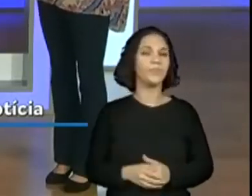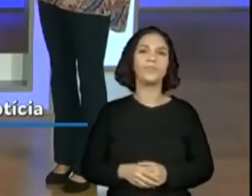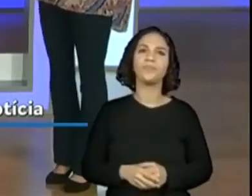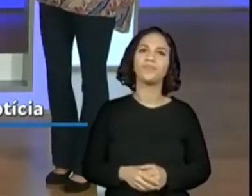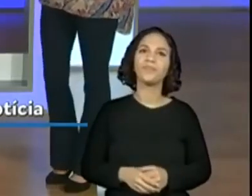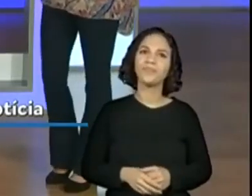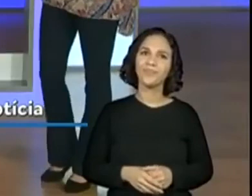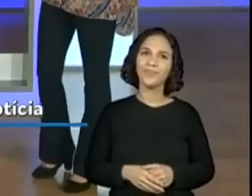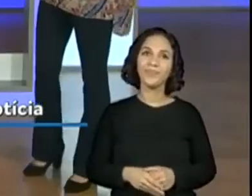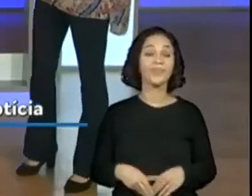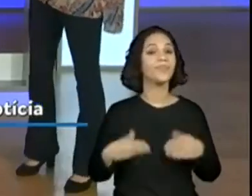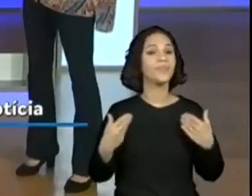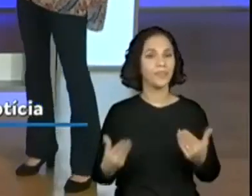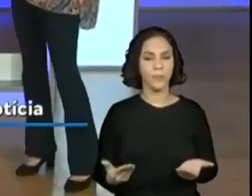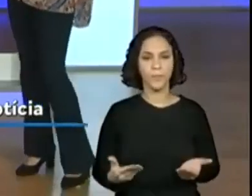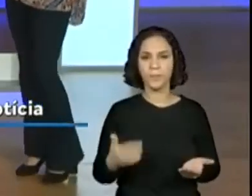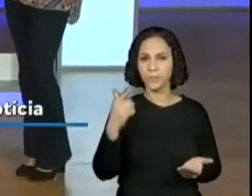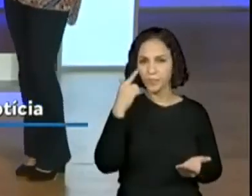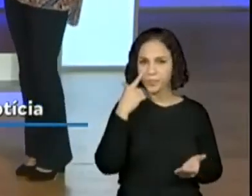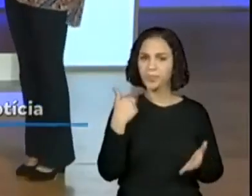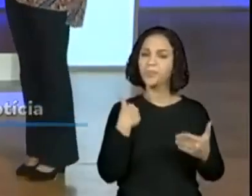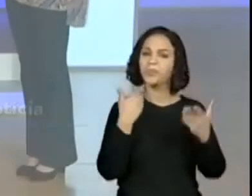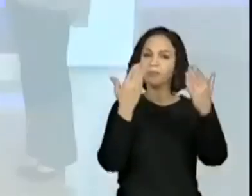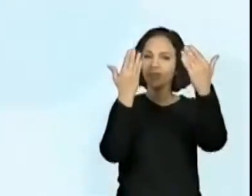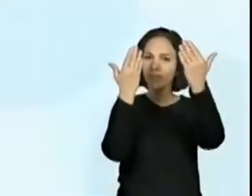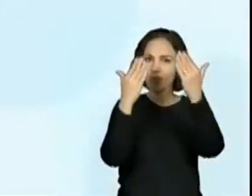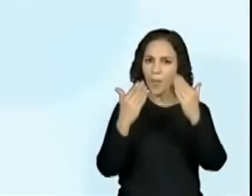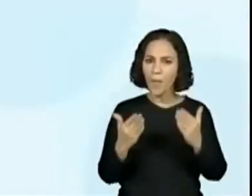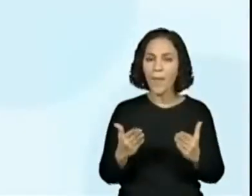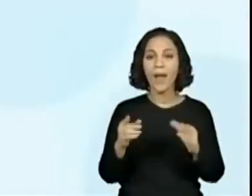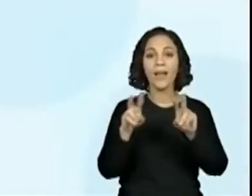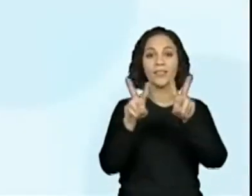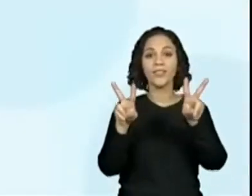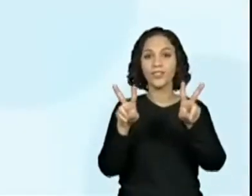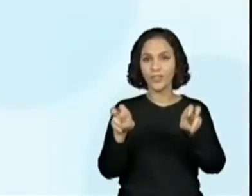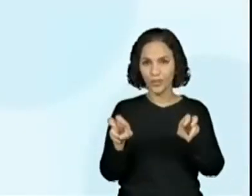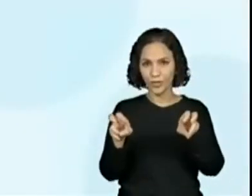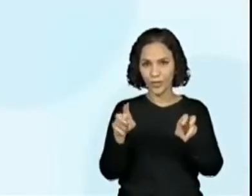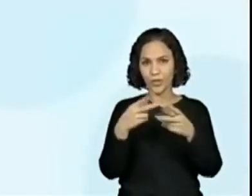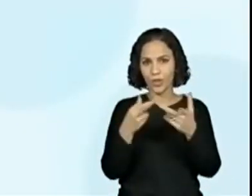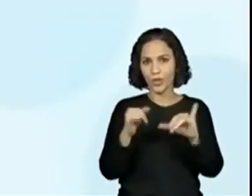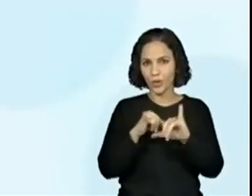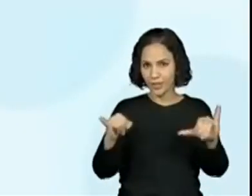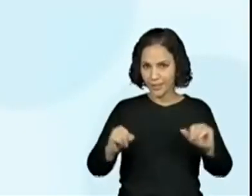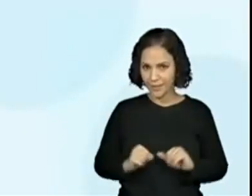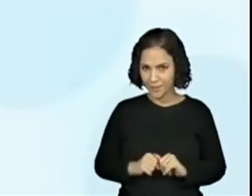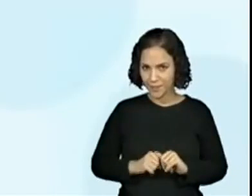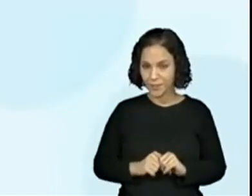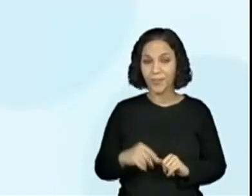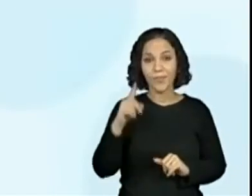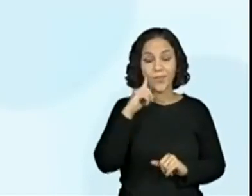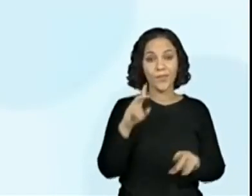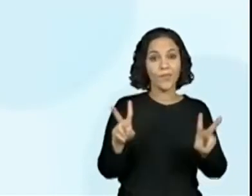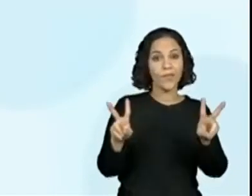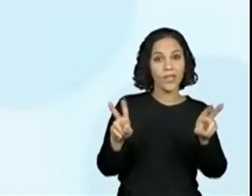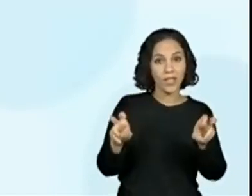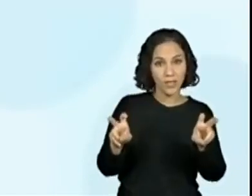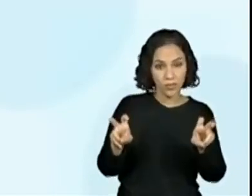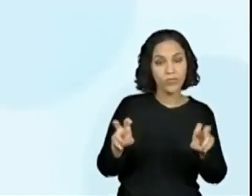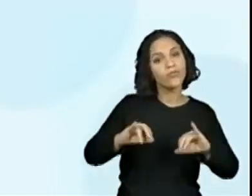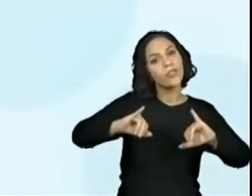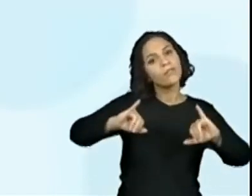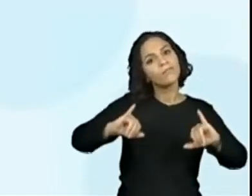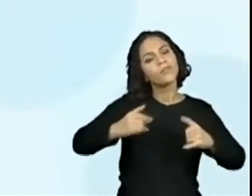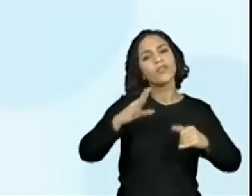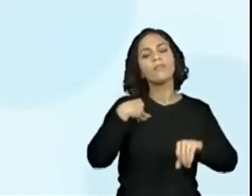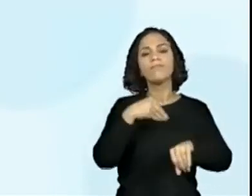Verdade. Então, análise do título da notícia. Então, como nós falamos, o título da notícia já nos traz,